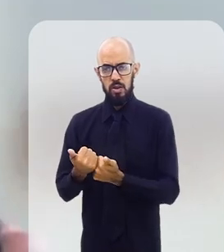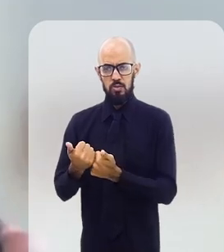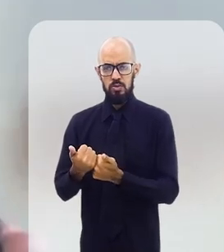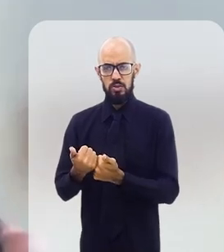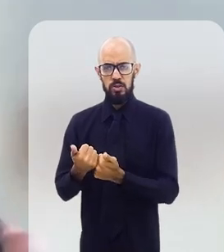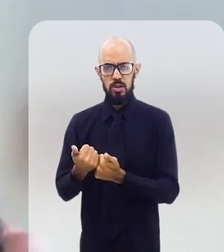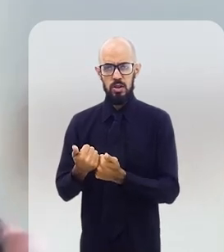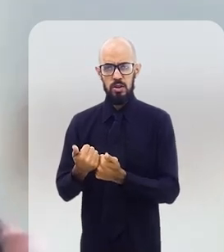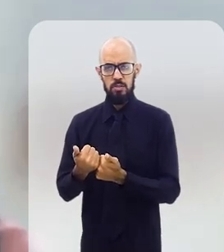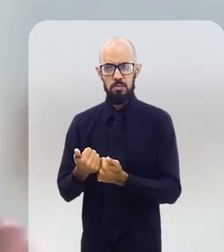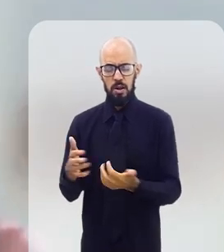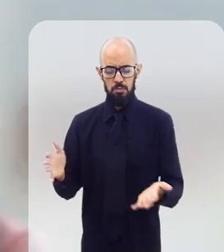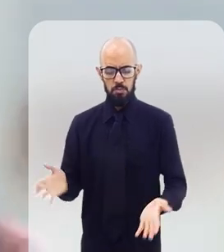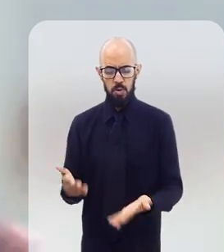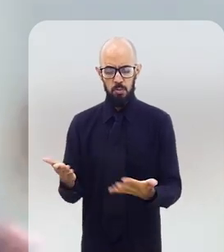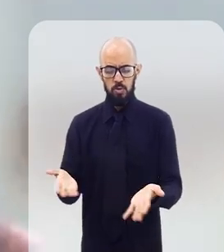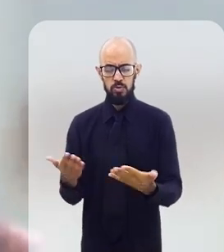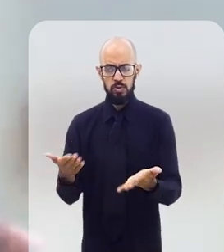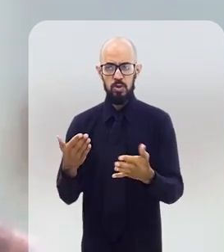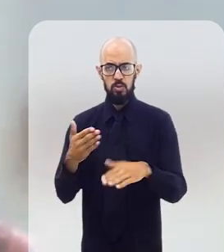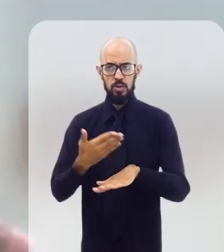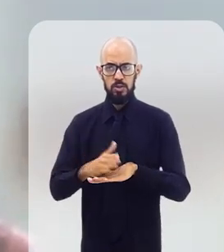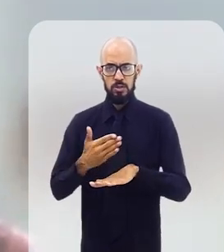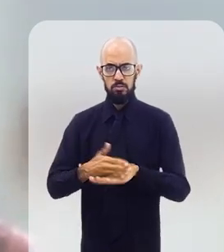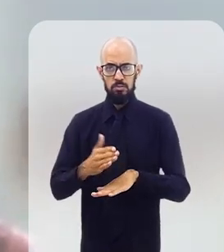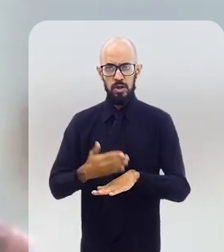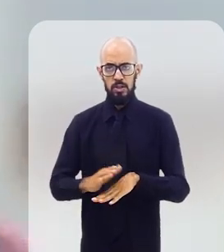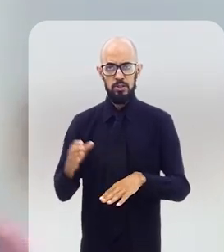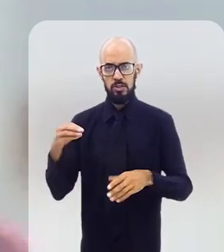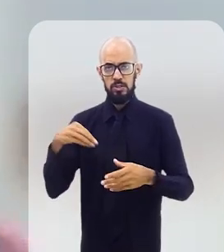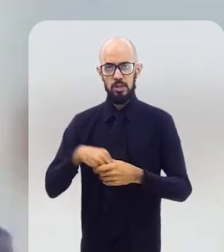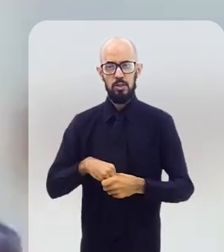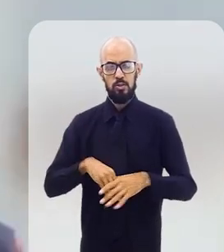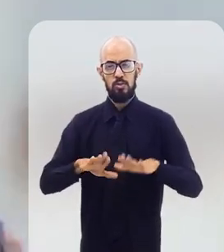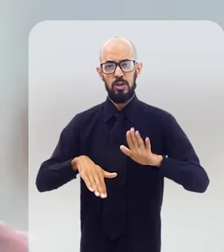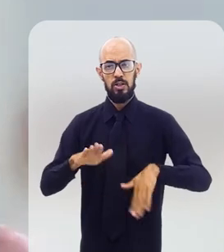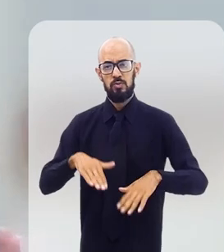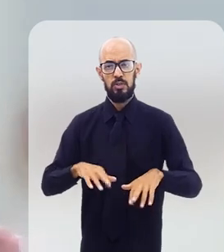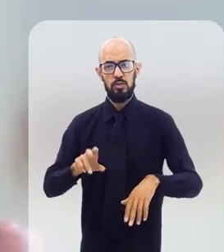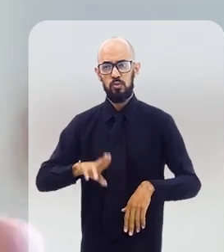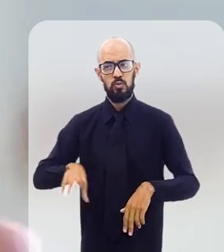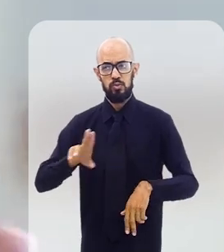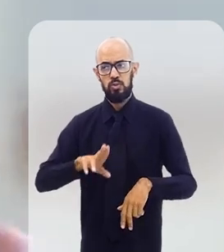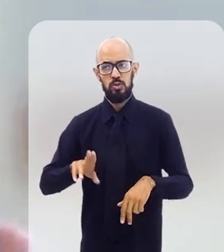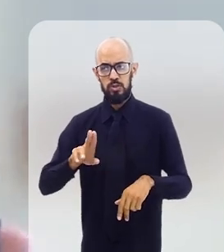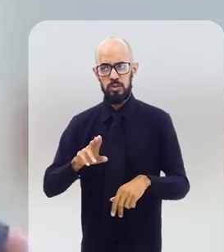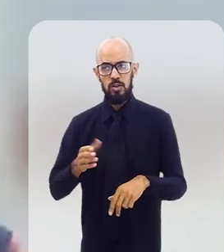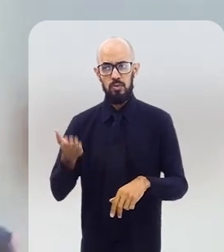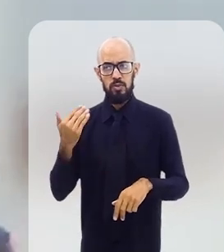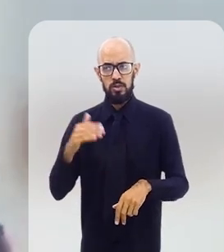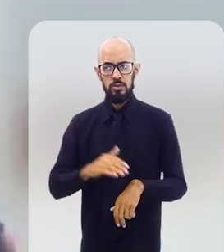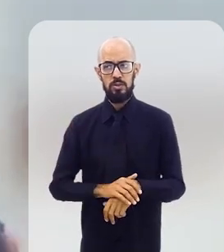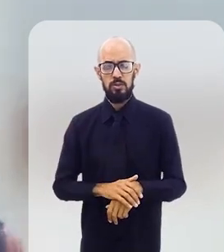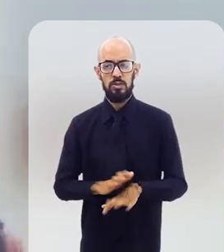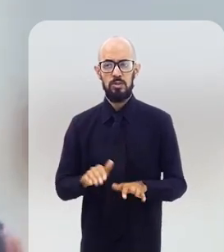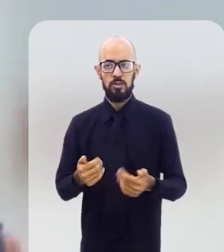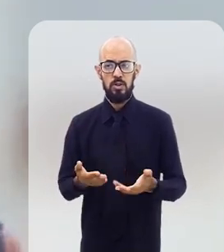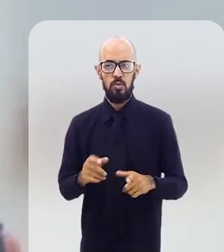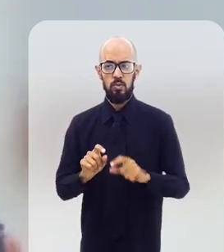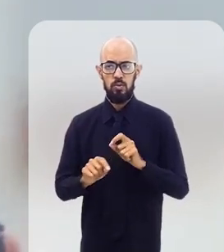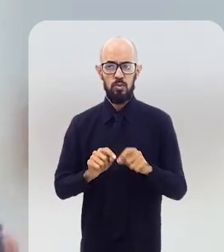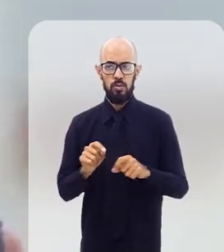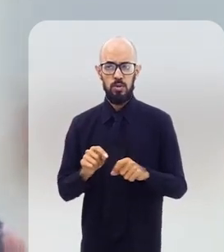para promover, né, essas práticas dentro de que, às vezes, ainda não utilizavam elas no dia a dia, né? Então,